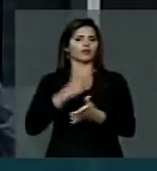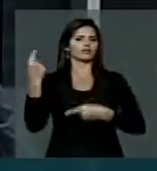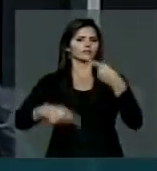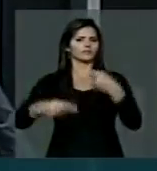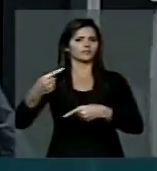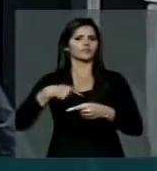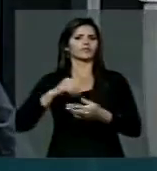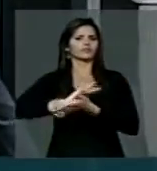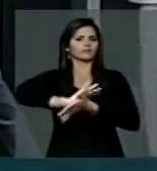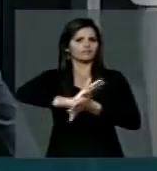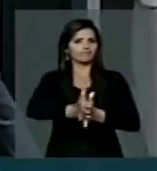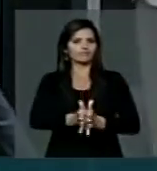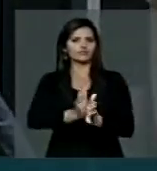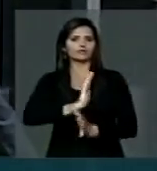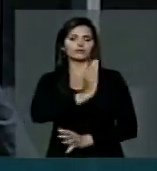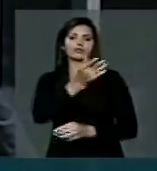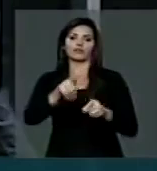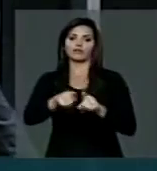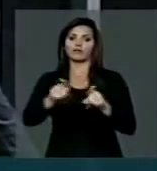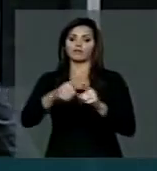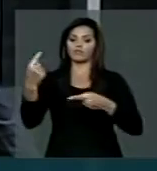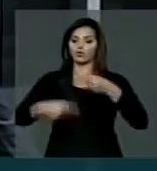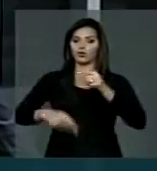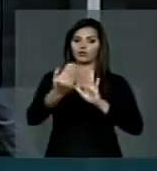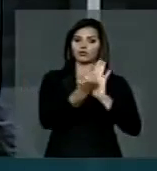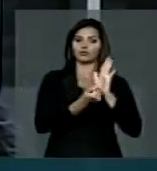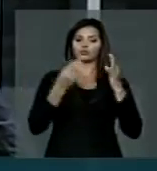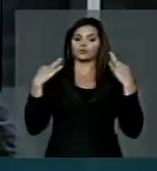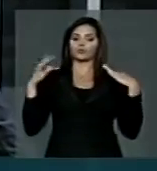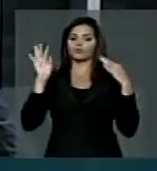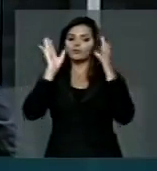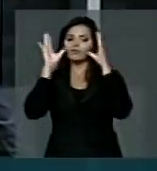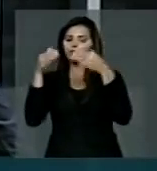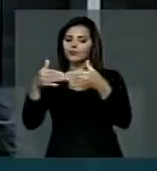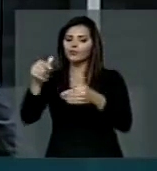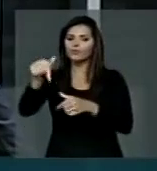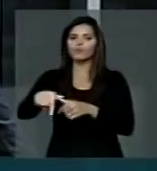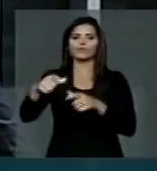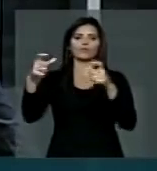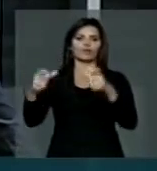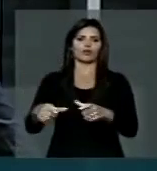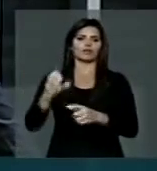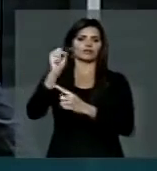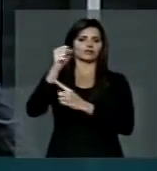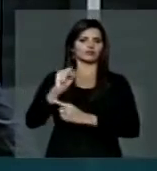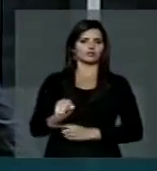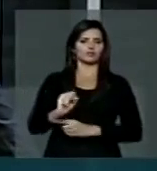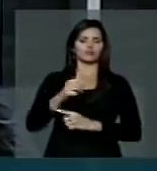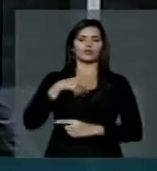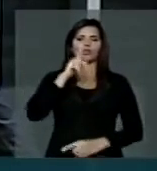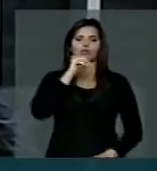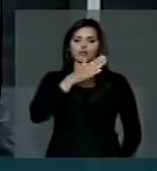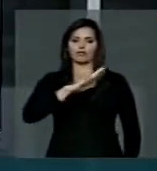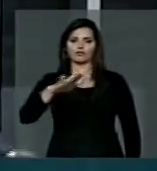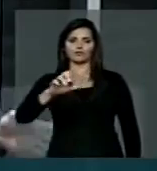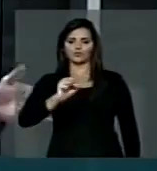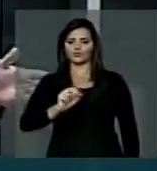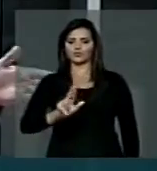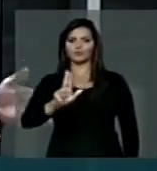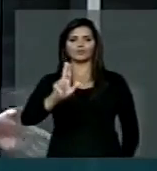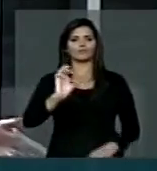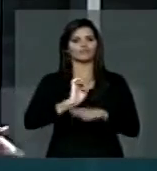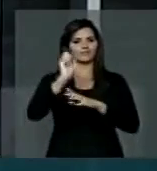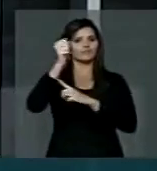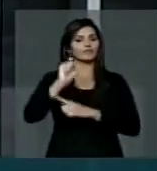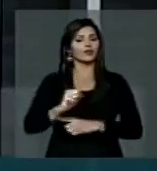política discriminatória, política que trabalha o turismo somente na região, no nosso caso lá no litoral sul do estado. E eu dizia que